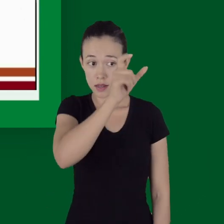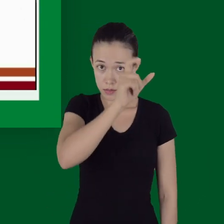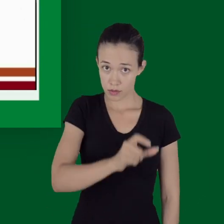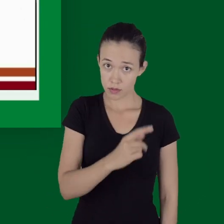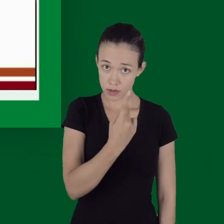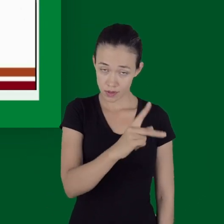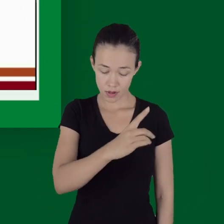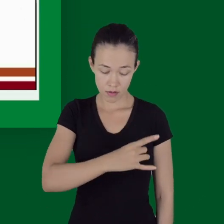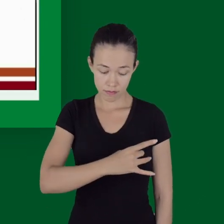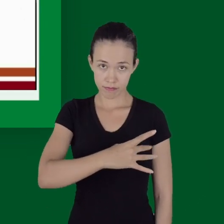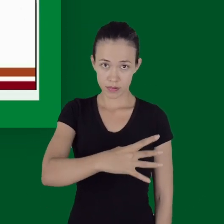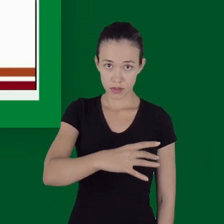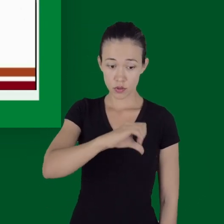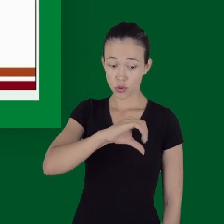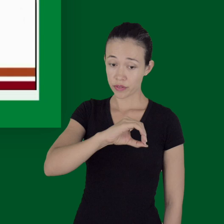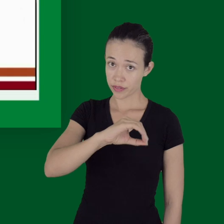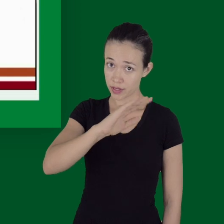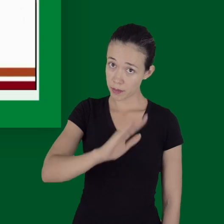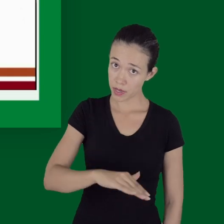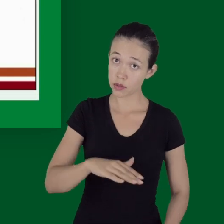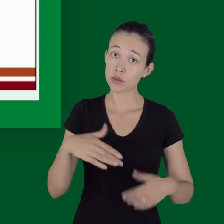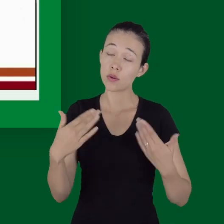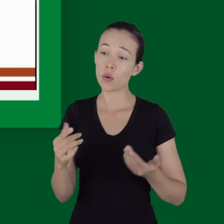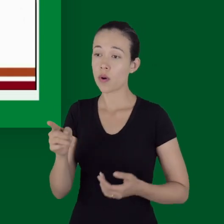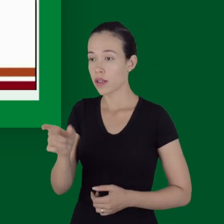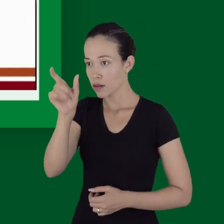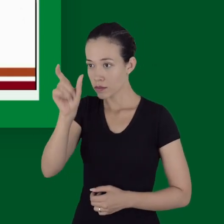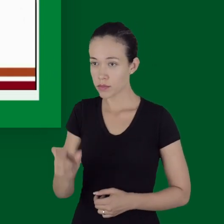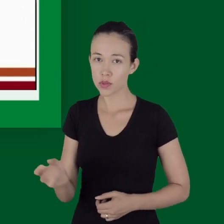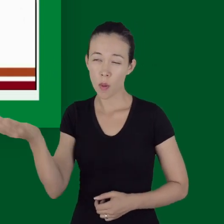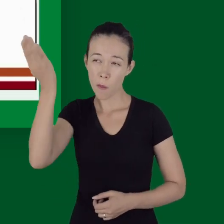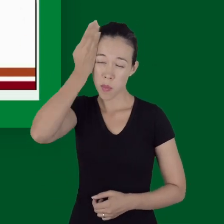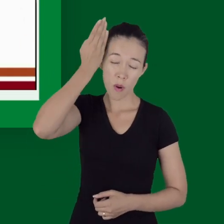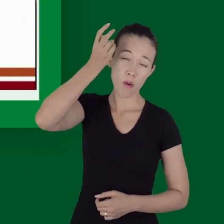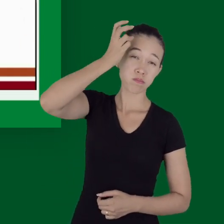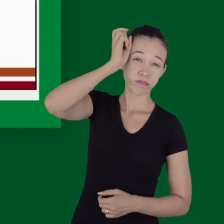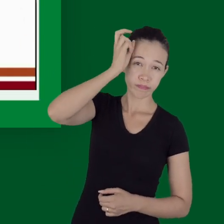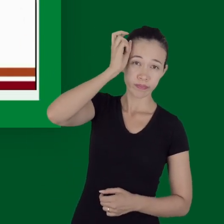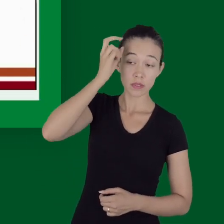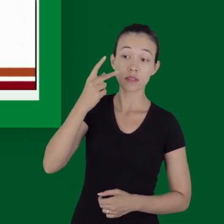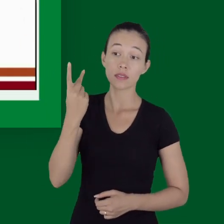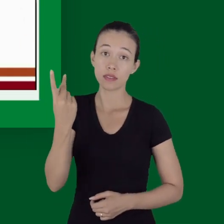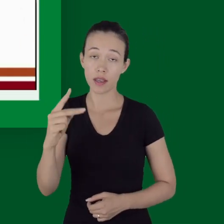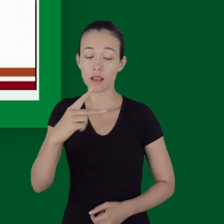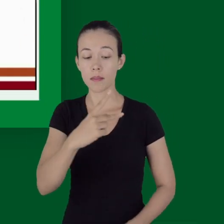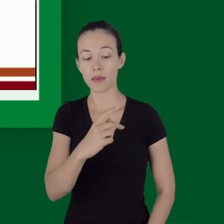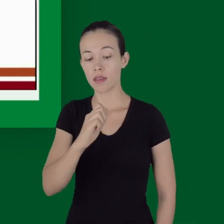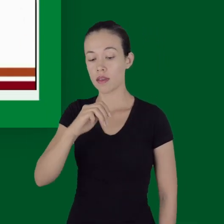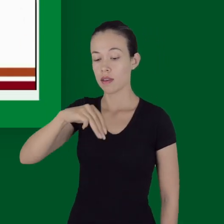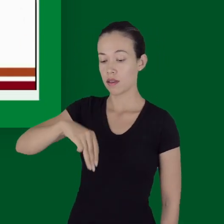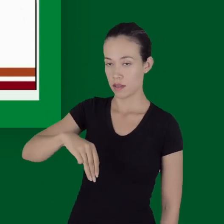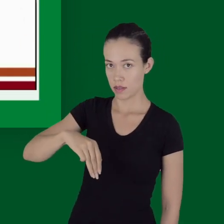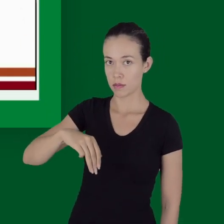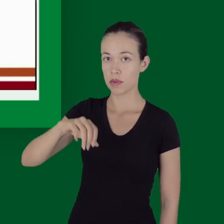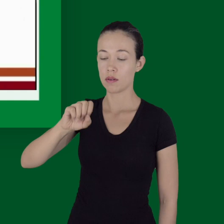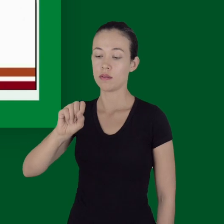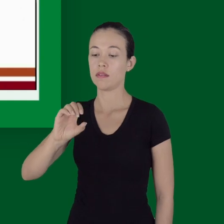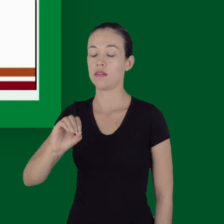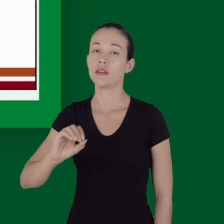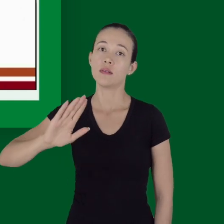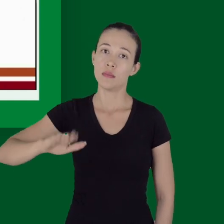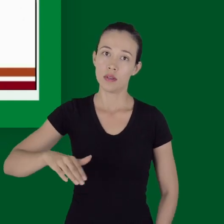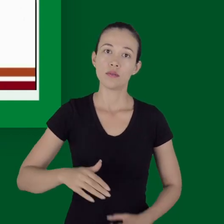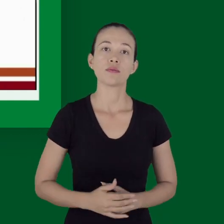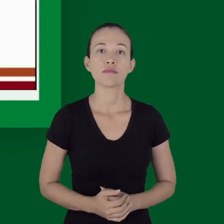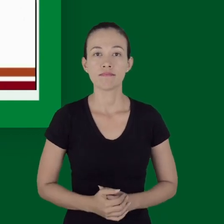milímetros ou a pressão arterial médica menor que 80 milímetros de mercúrio no caso de pacientes com TCE restringir a